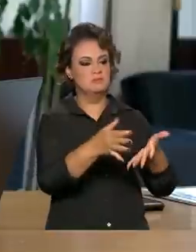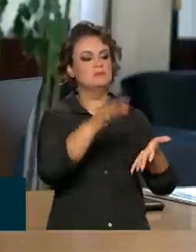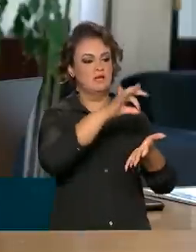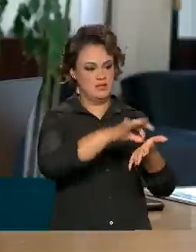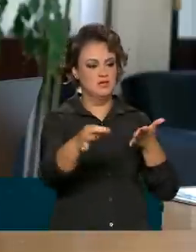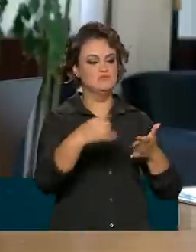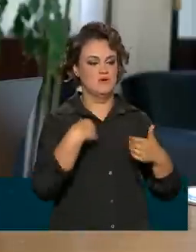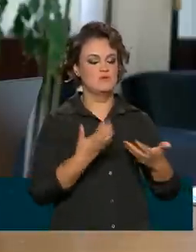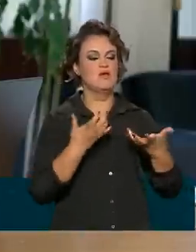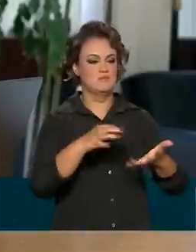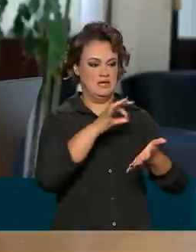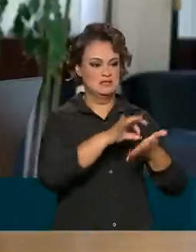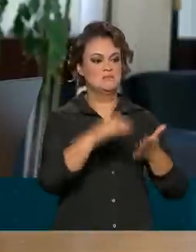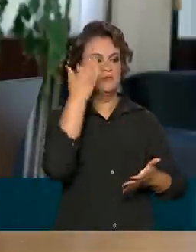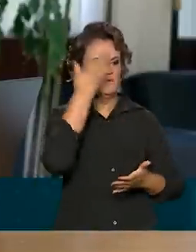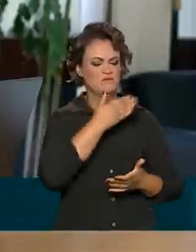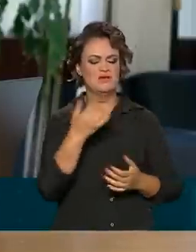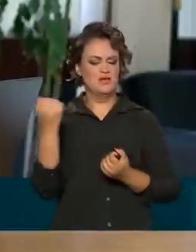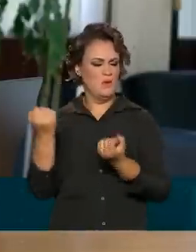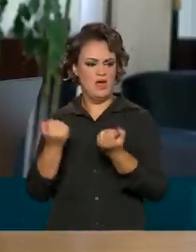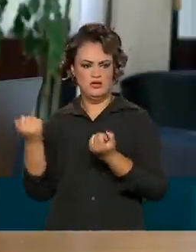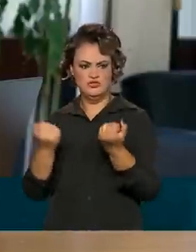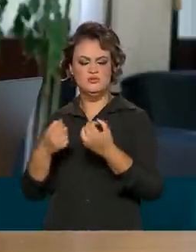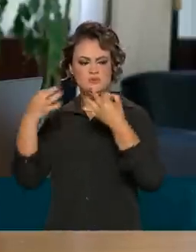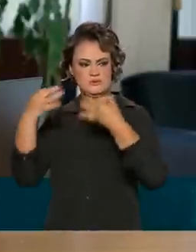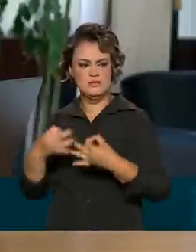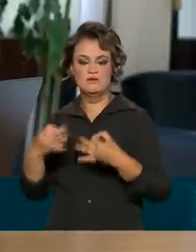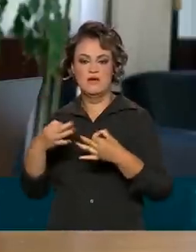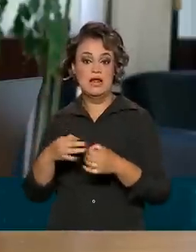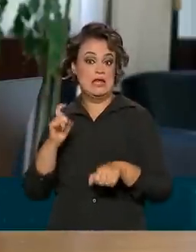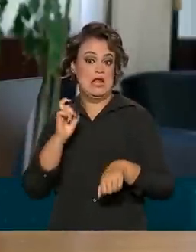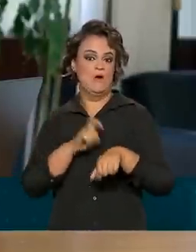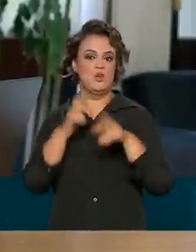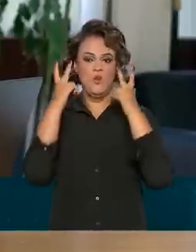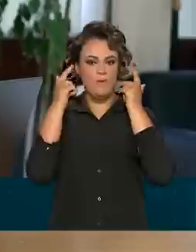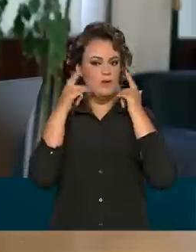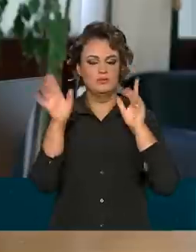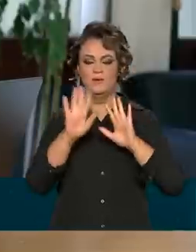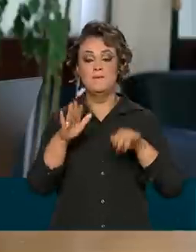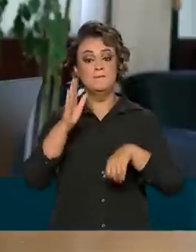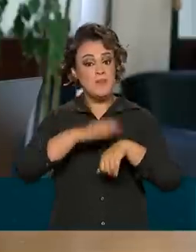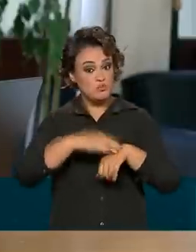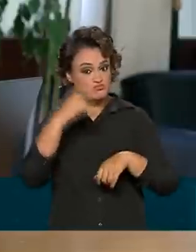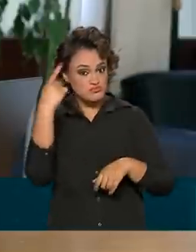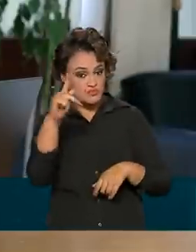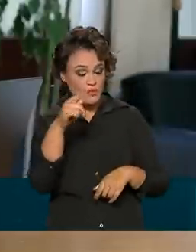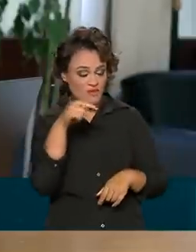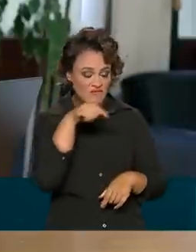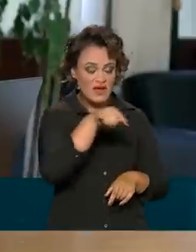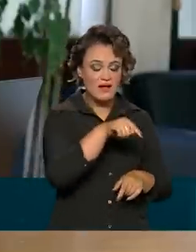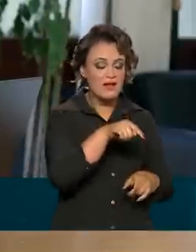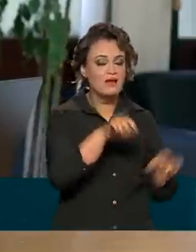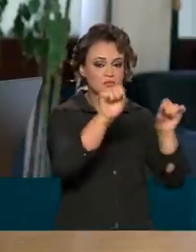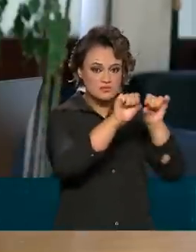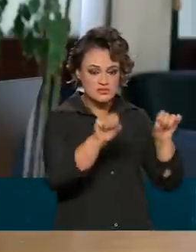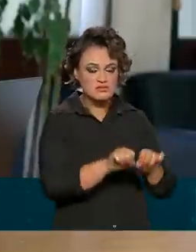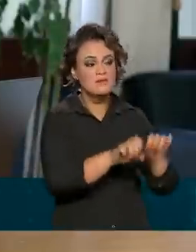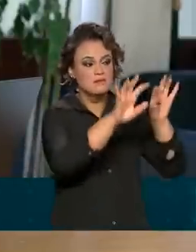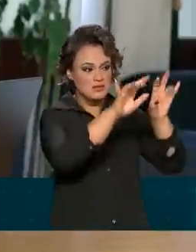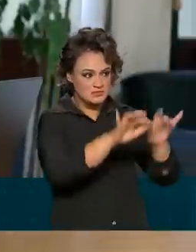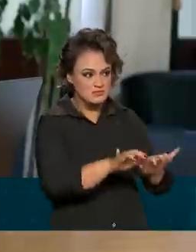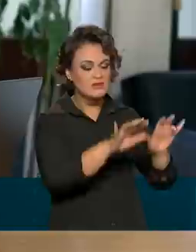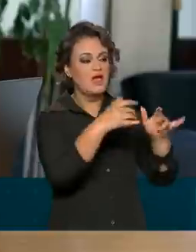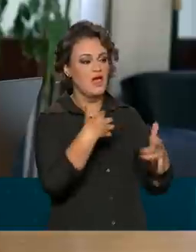inserido no Cadastro Positivo. A inserção não é automática, então é preciso que esse condutor manifeste o seu desejo, a sua